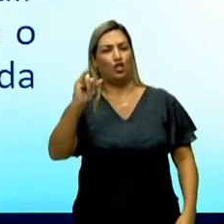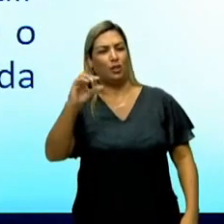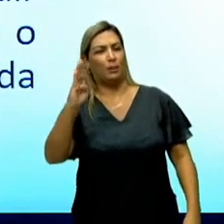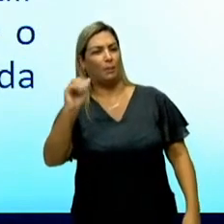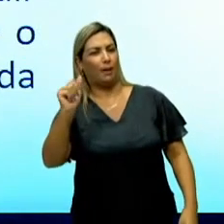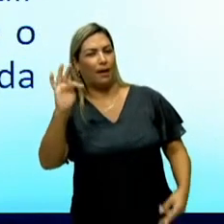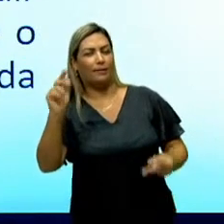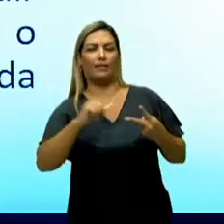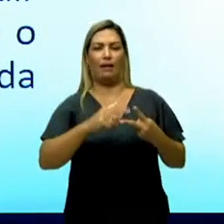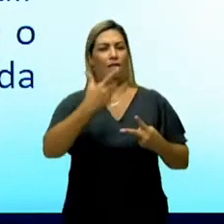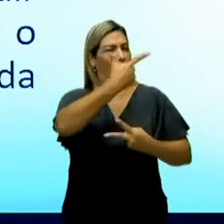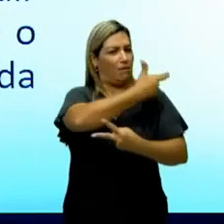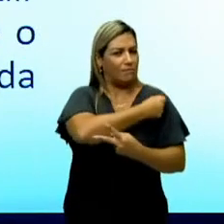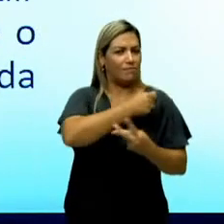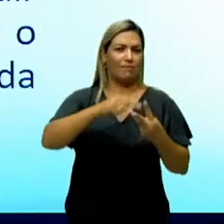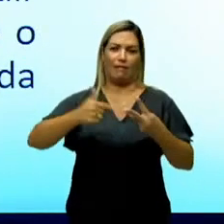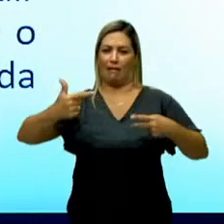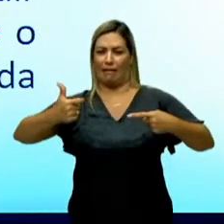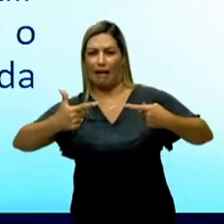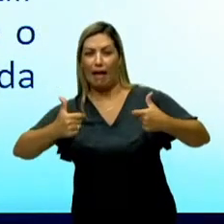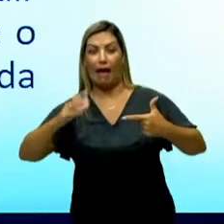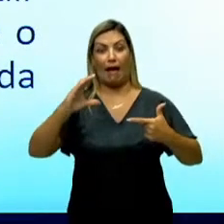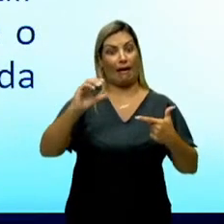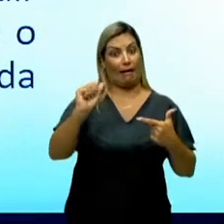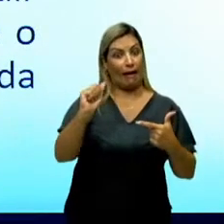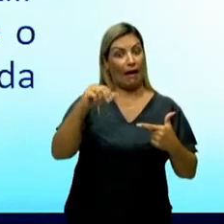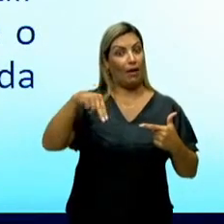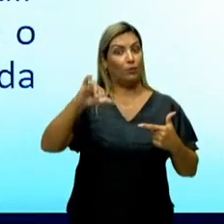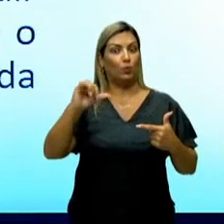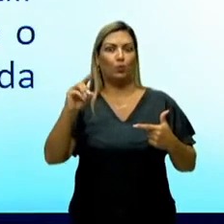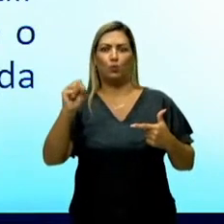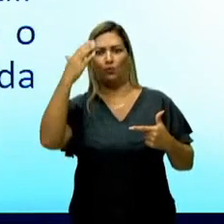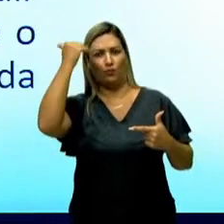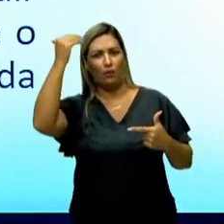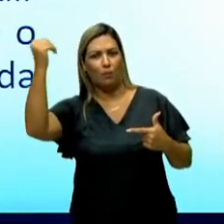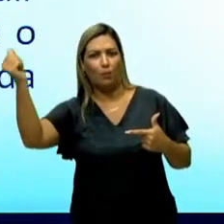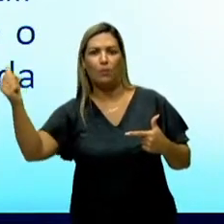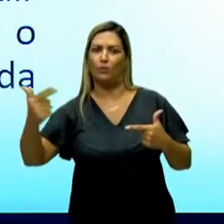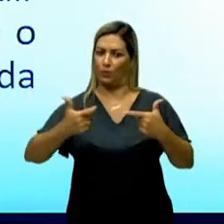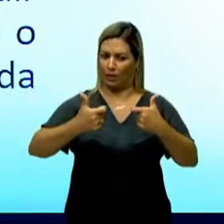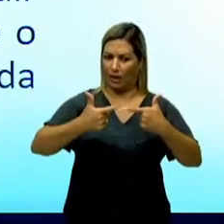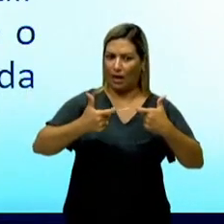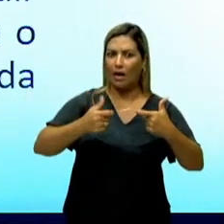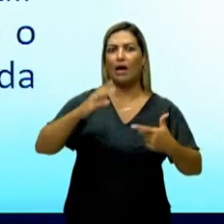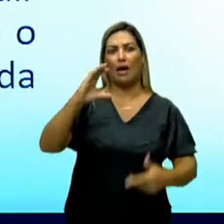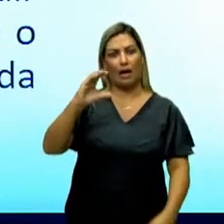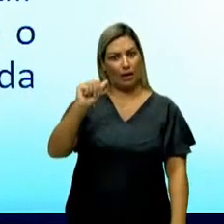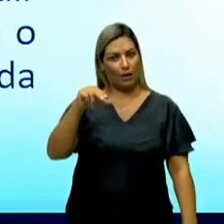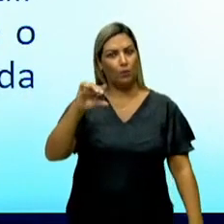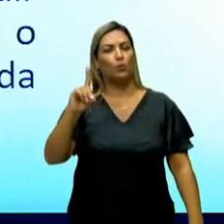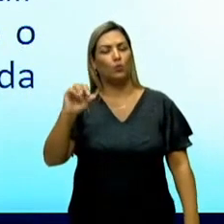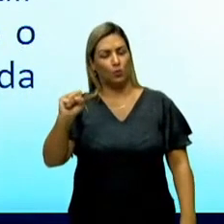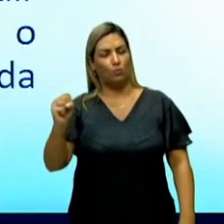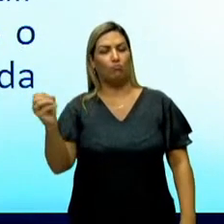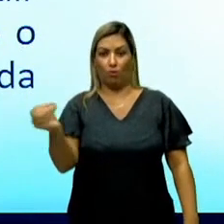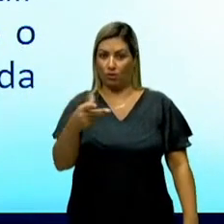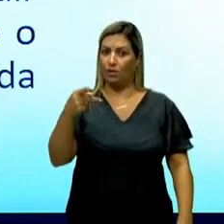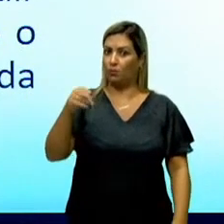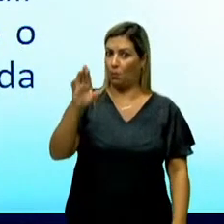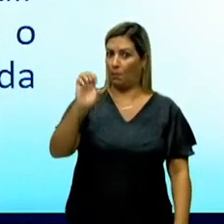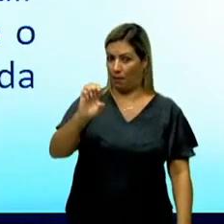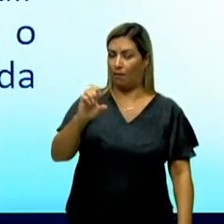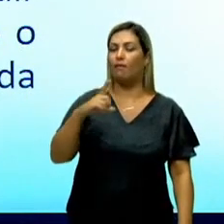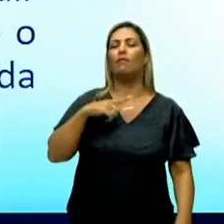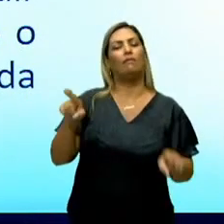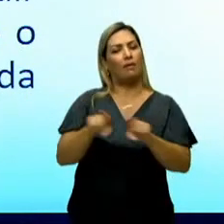revolta da vacina, guerra de canudos. Guerra de canudos é algo muito importante para o pré-modernismo. E nós